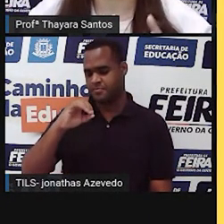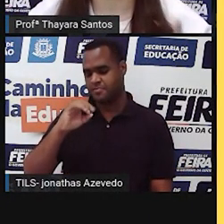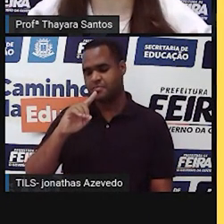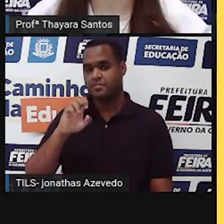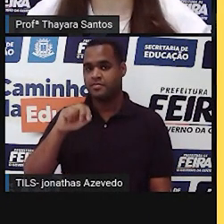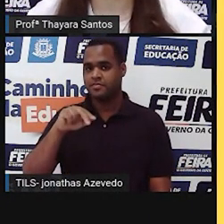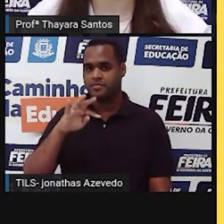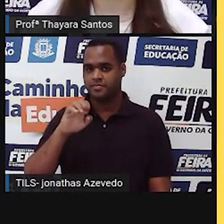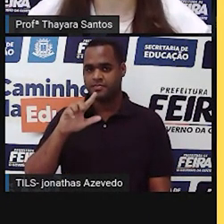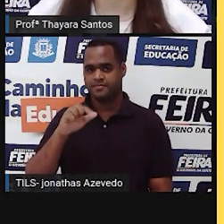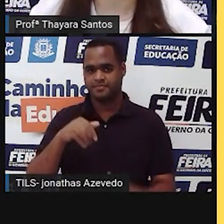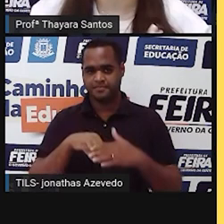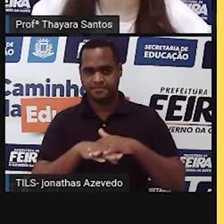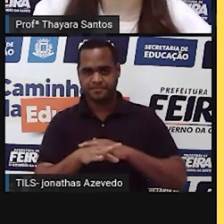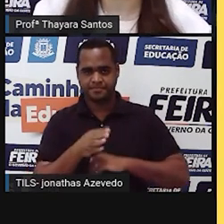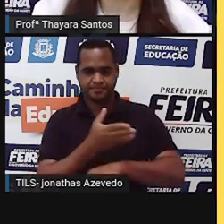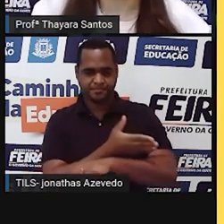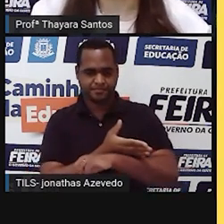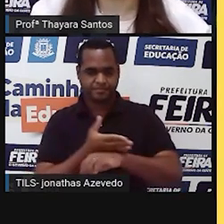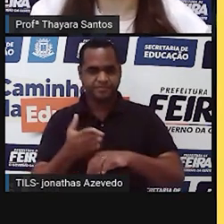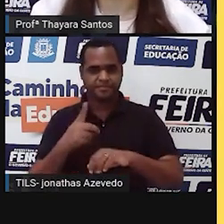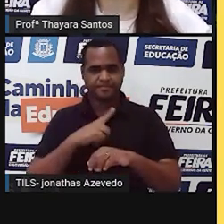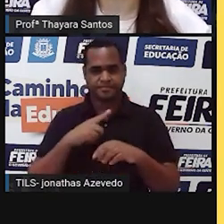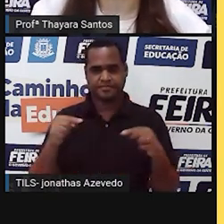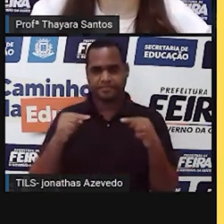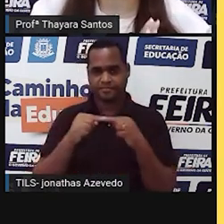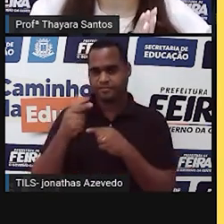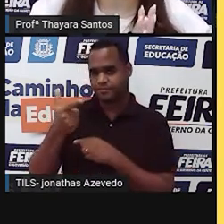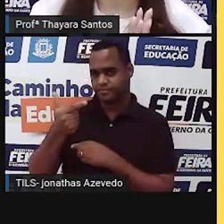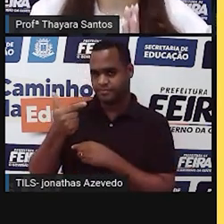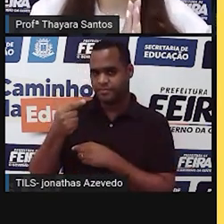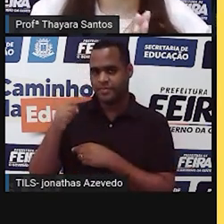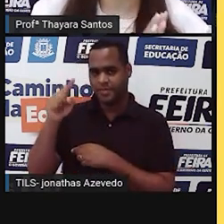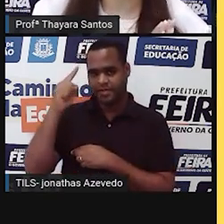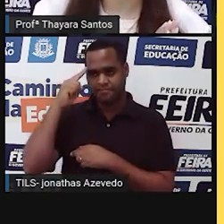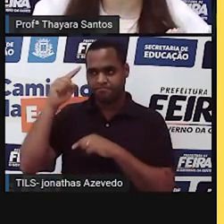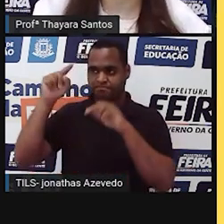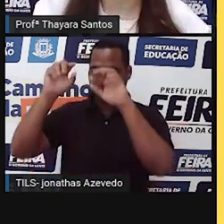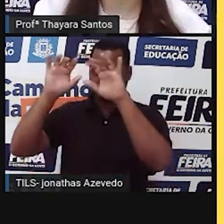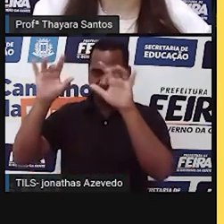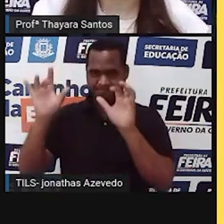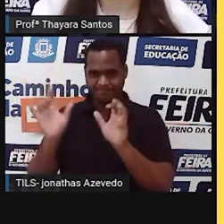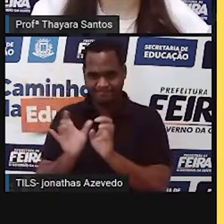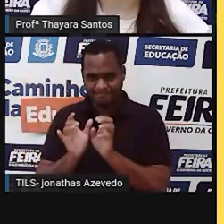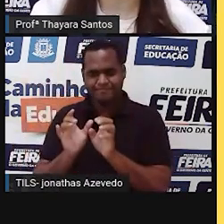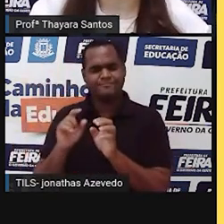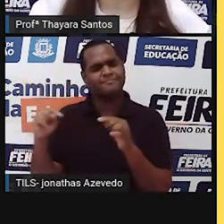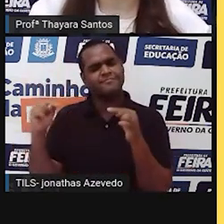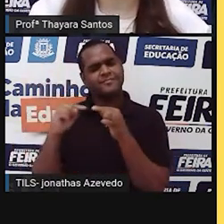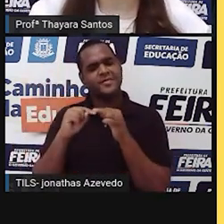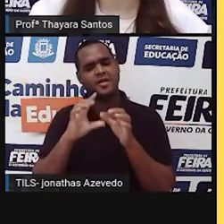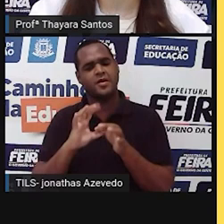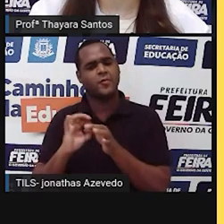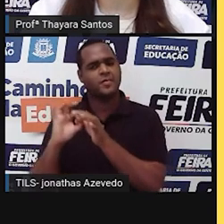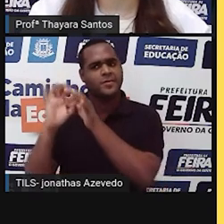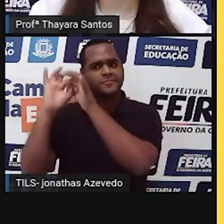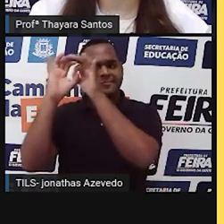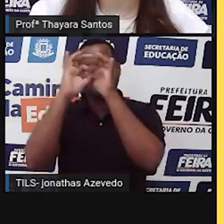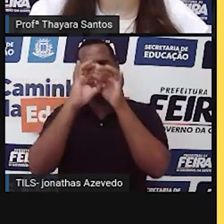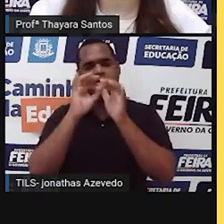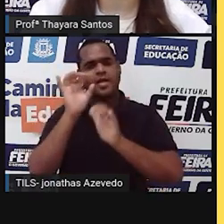costuma dizer que existem doze constelações no zodíaco e que cada uma dessas constelações acaba